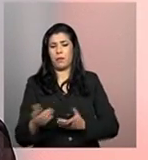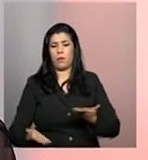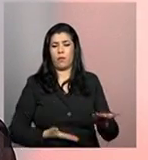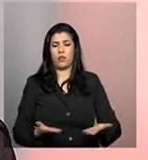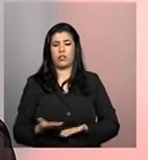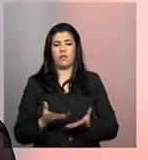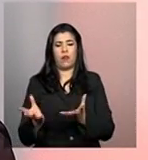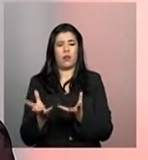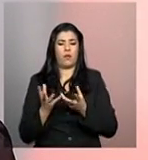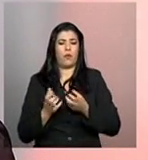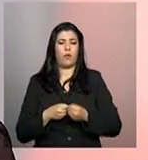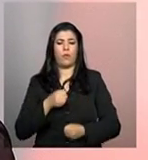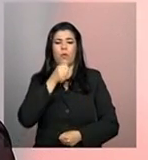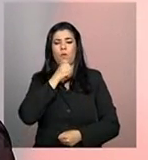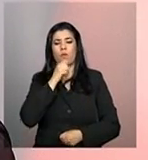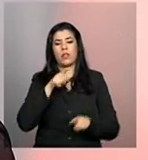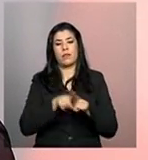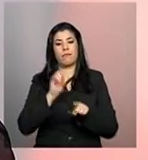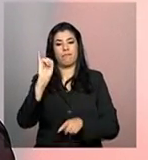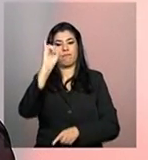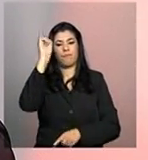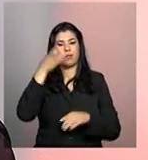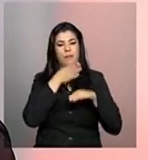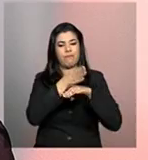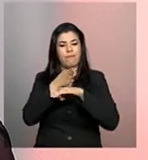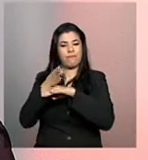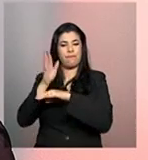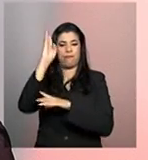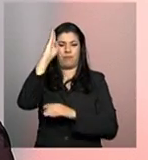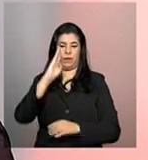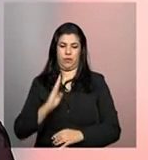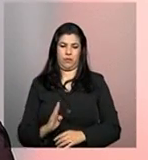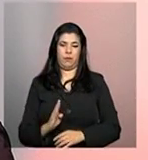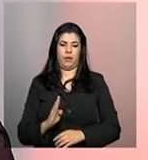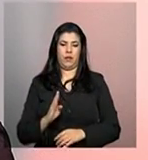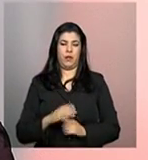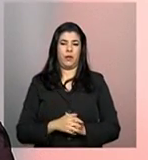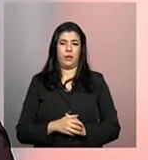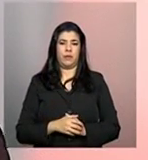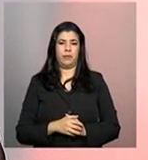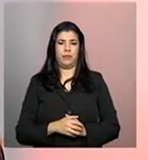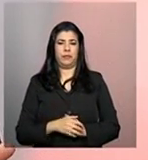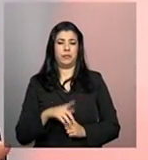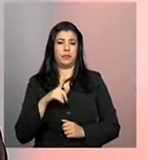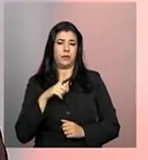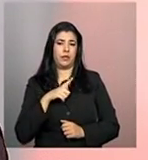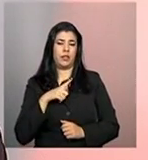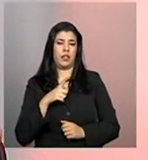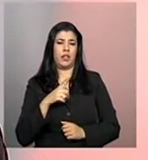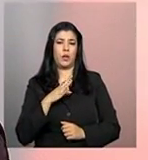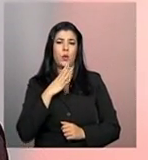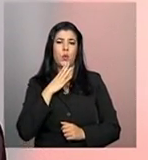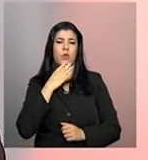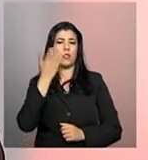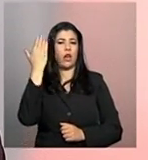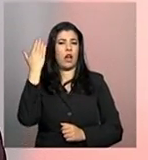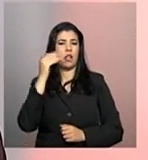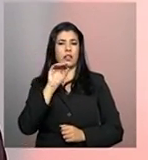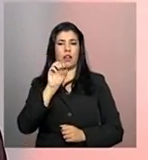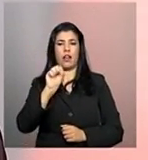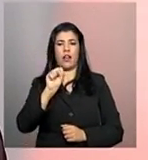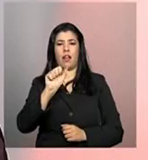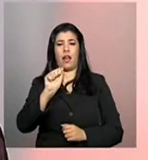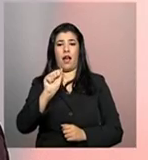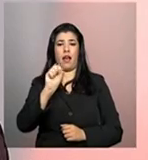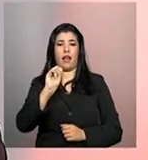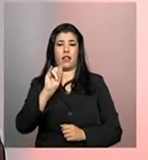para os idosos. Elas têm uma participação muito importante no país, que são aqueles, a gente conhecia antigamente como asilos, né, hoje a gente nem usa